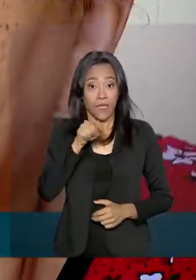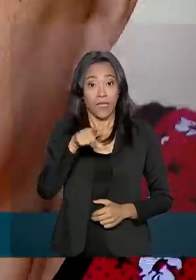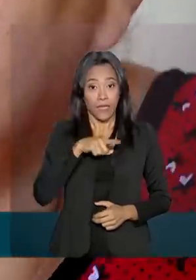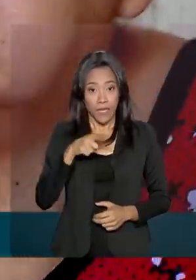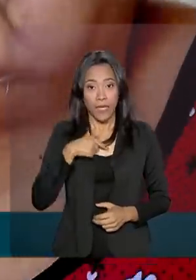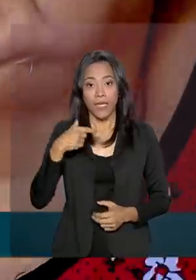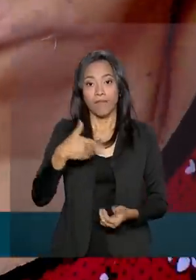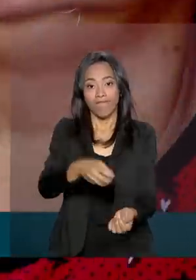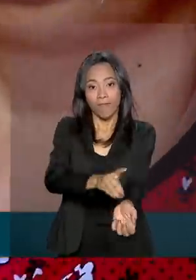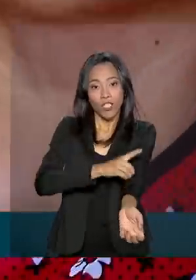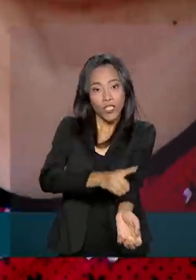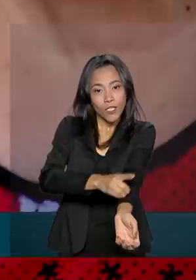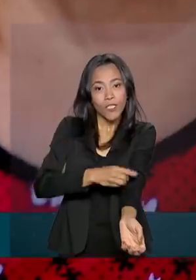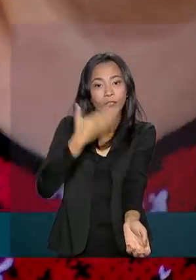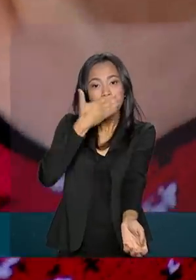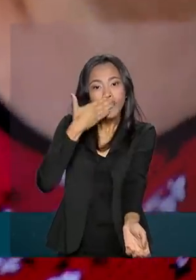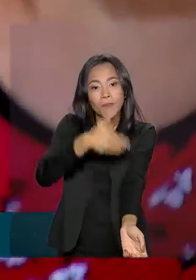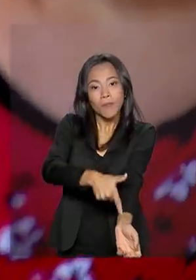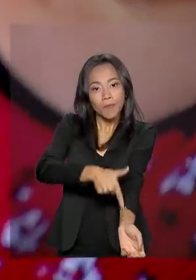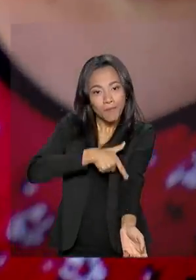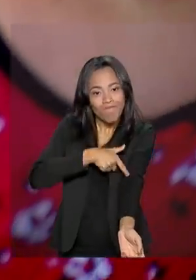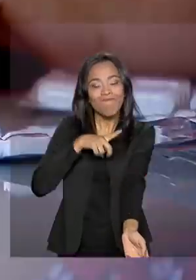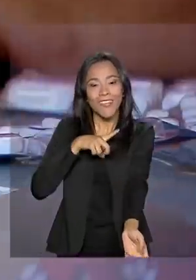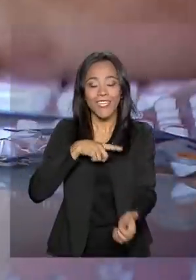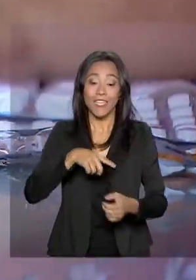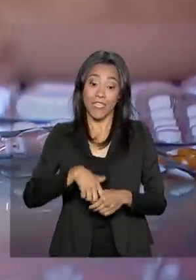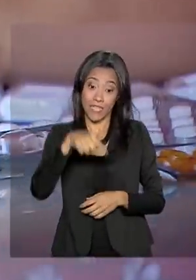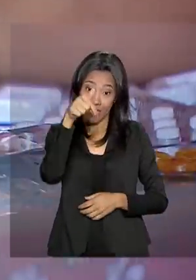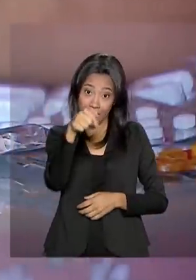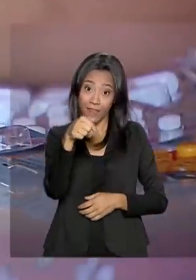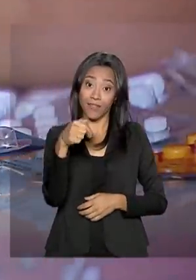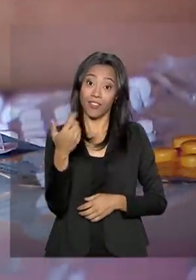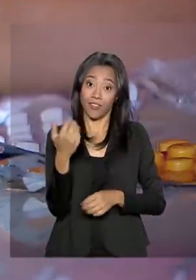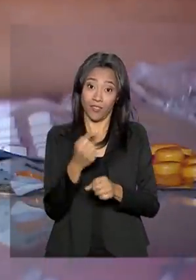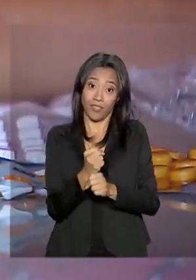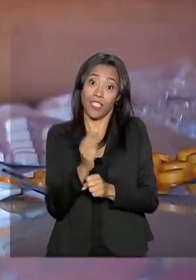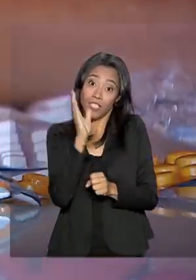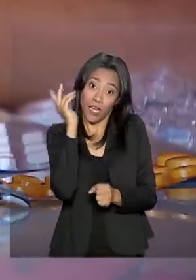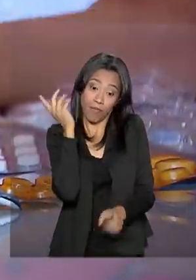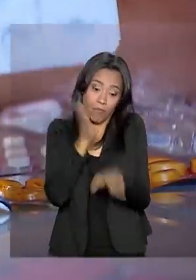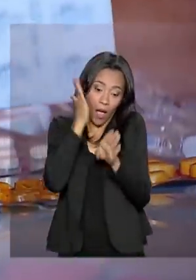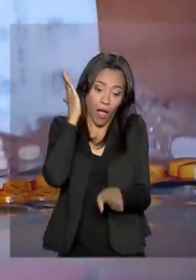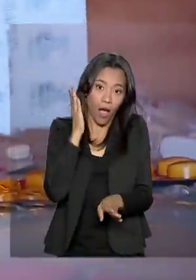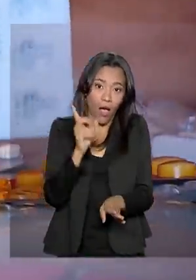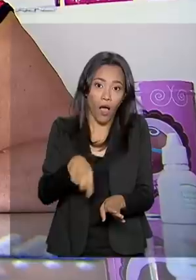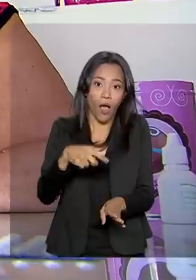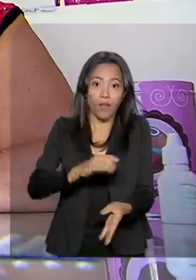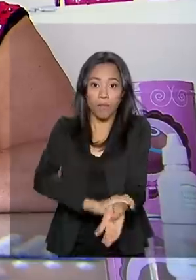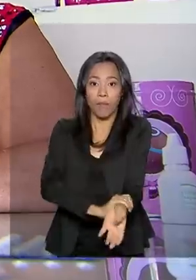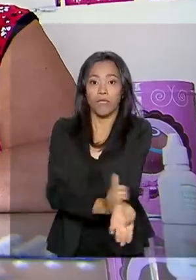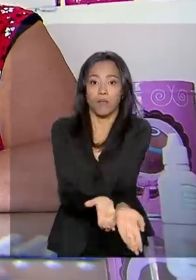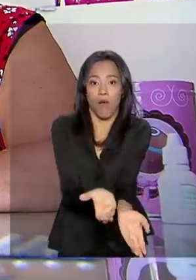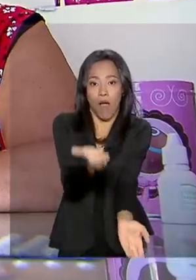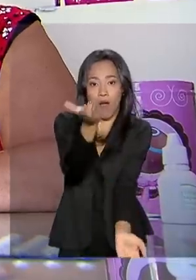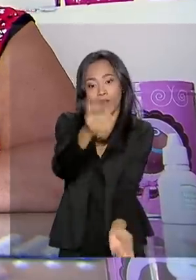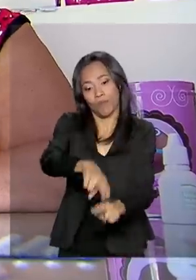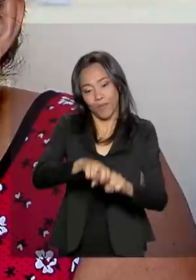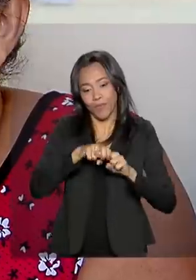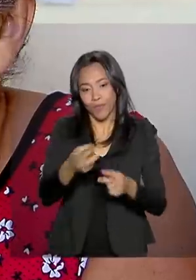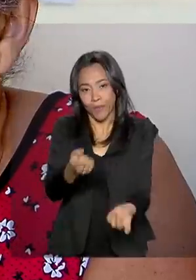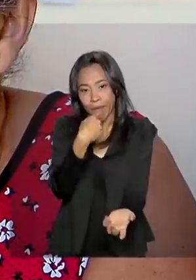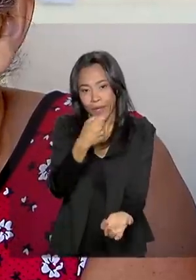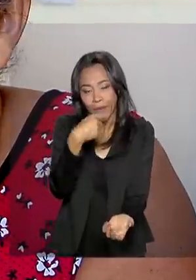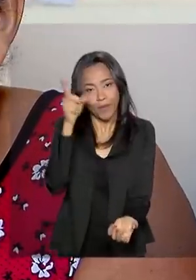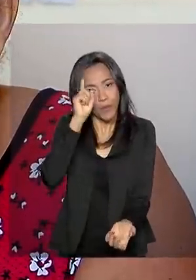há 12 anos e há 7 descobriu que é hipertensa. Por isso, toma muitos medicamentos todos os dias.